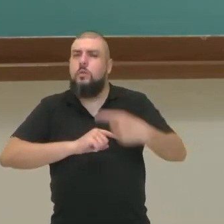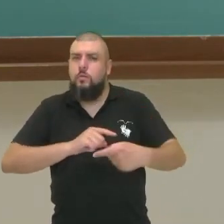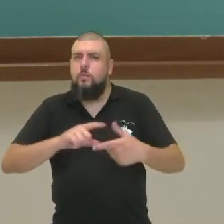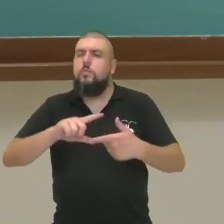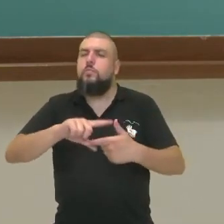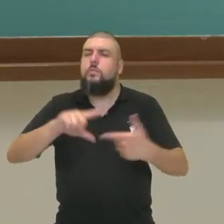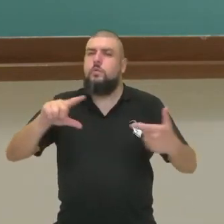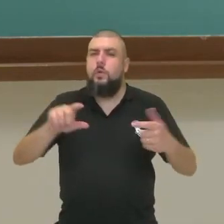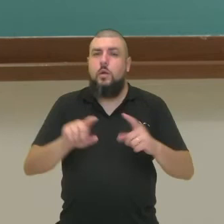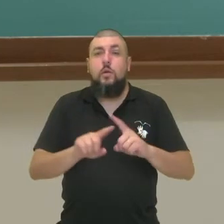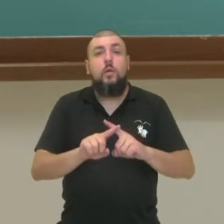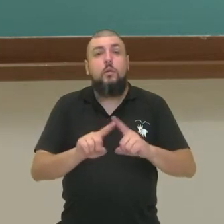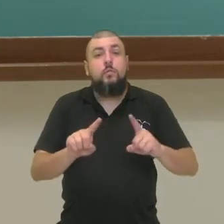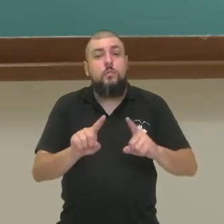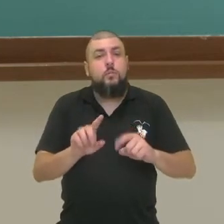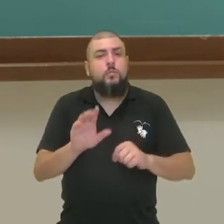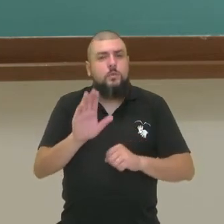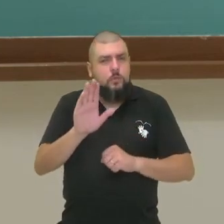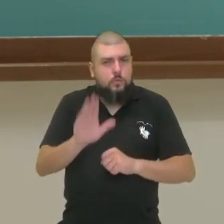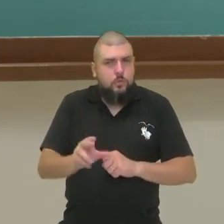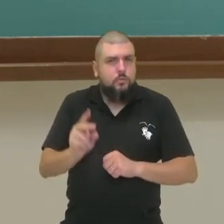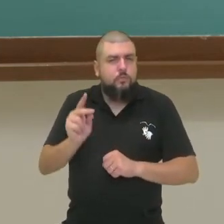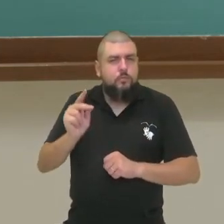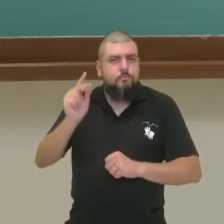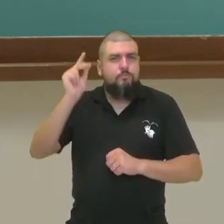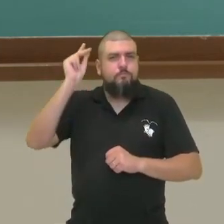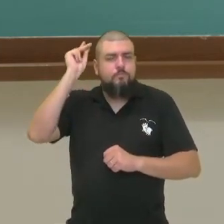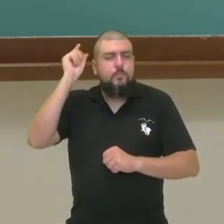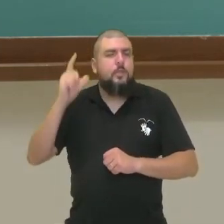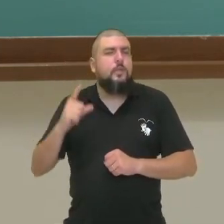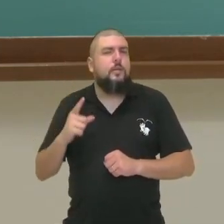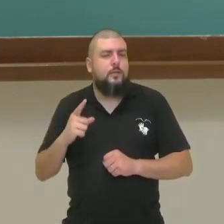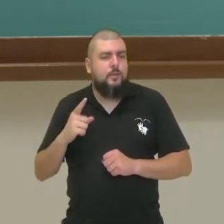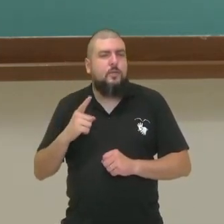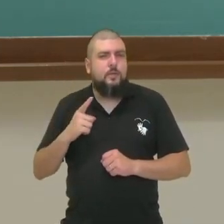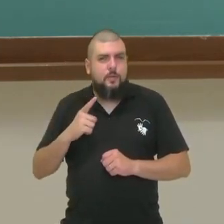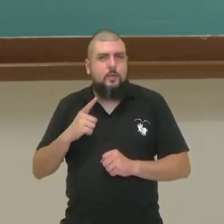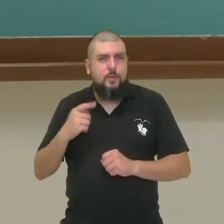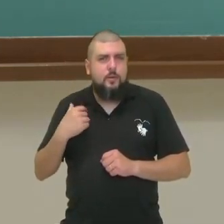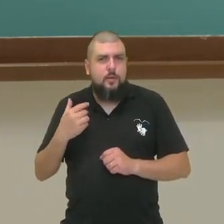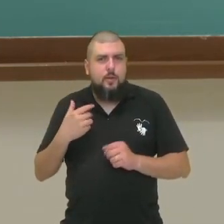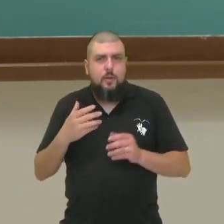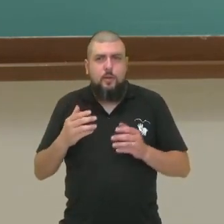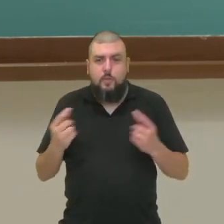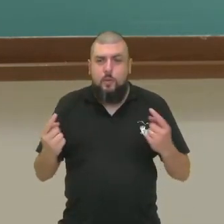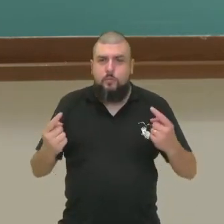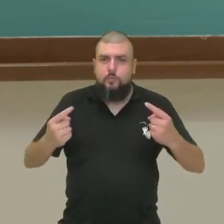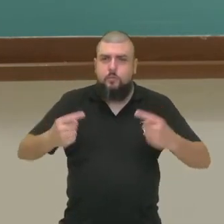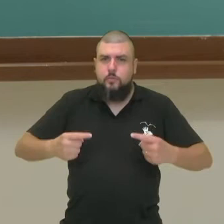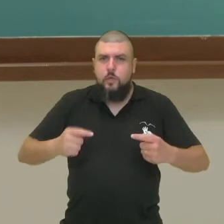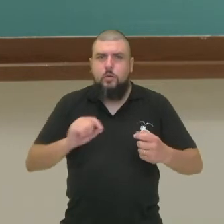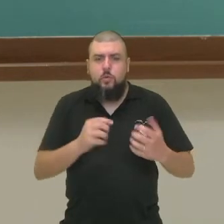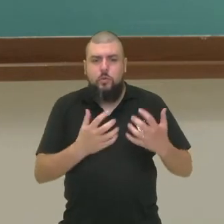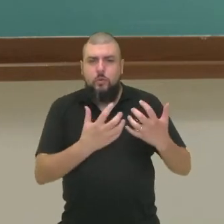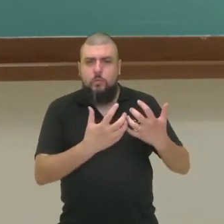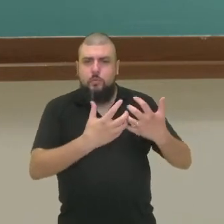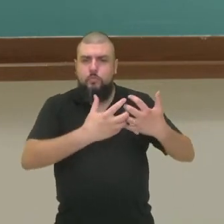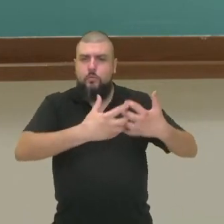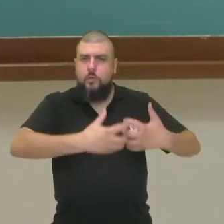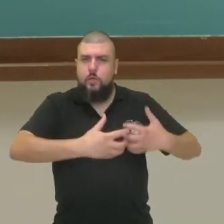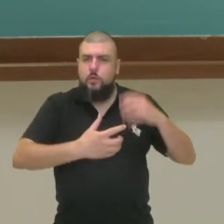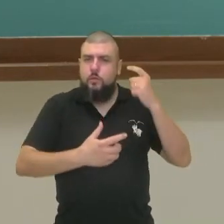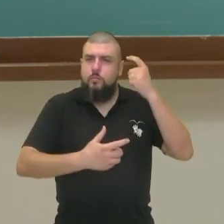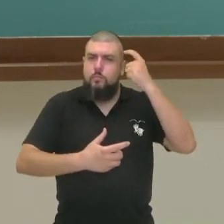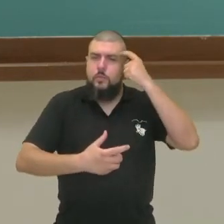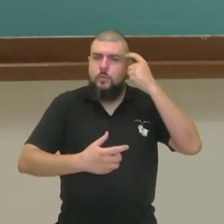possível sim dizer que já na Antiguidade Clássica existia aí uma oposição entre razão, as ideias do